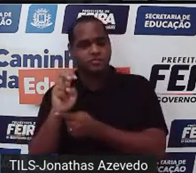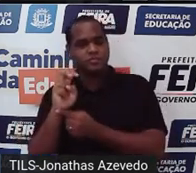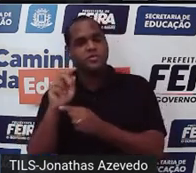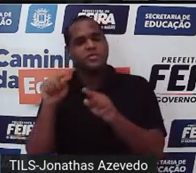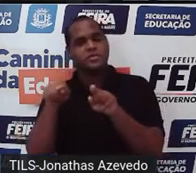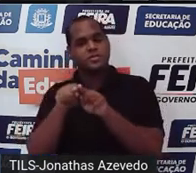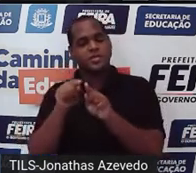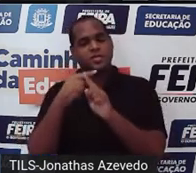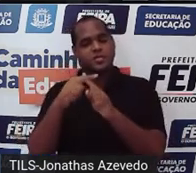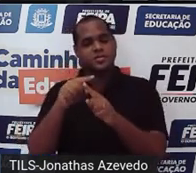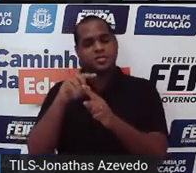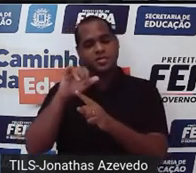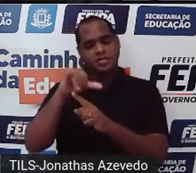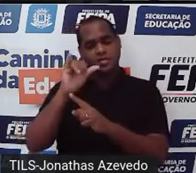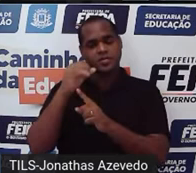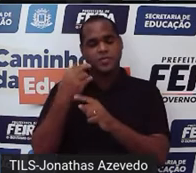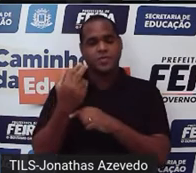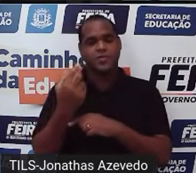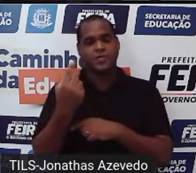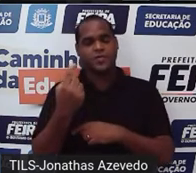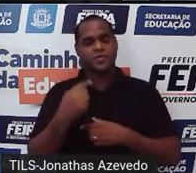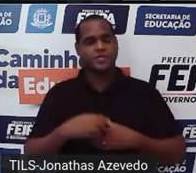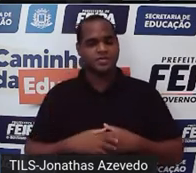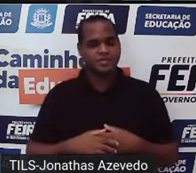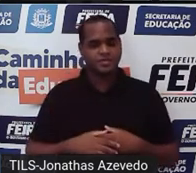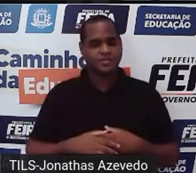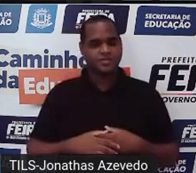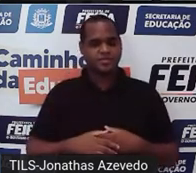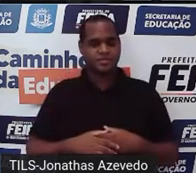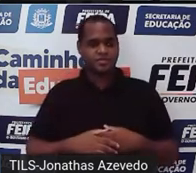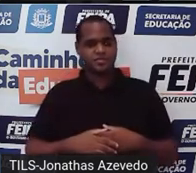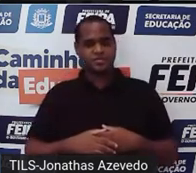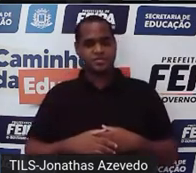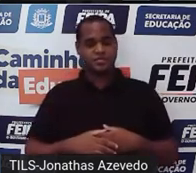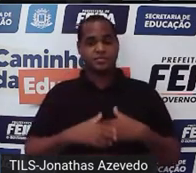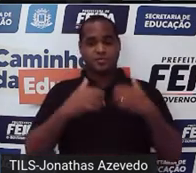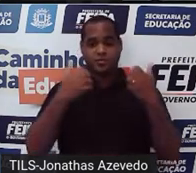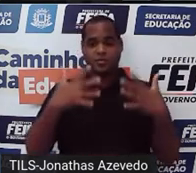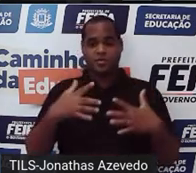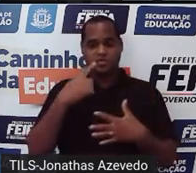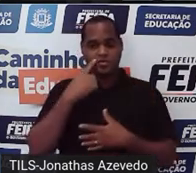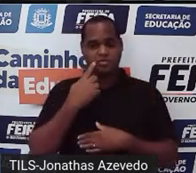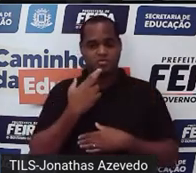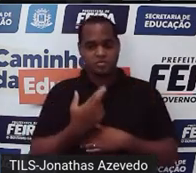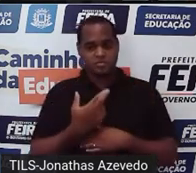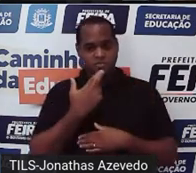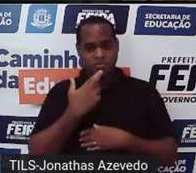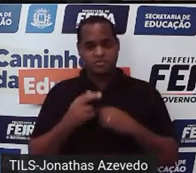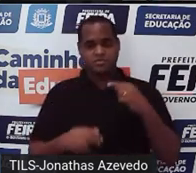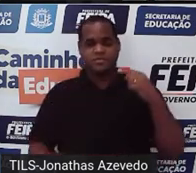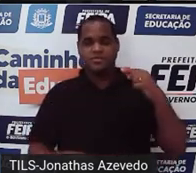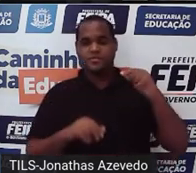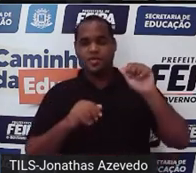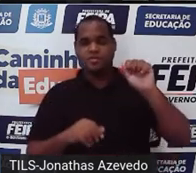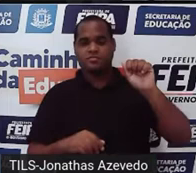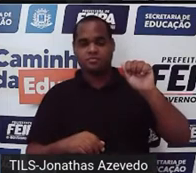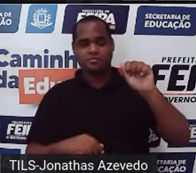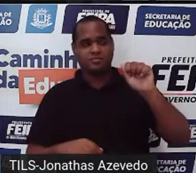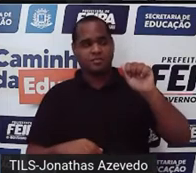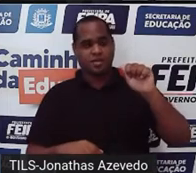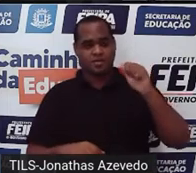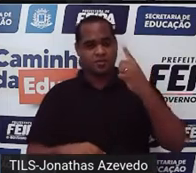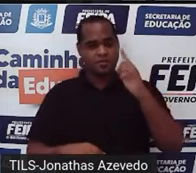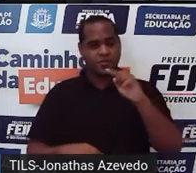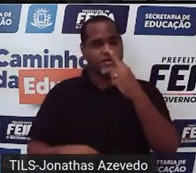e x mais y igual a 1? Ou seja, a solução é o par que está ali na letra A, o